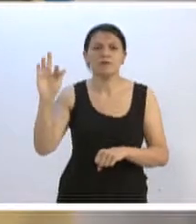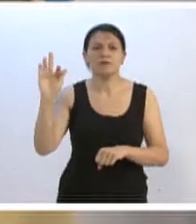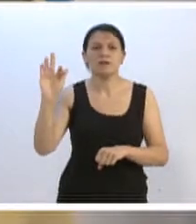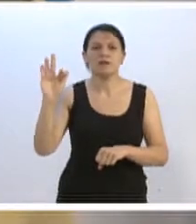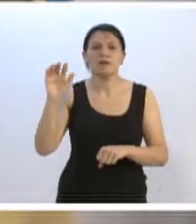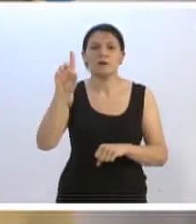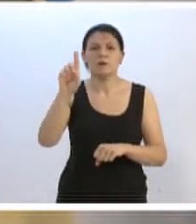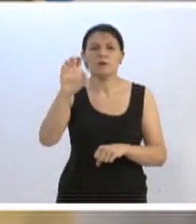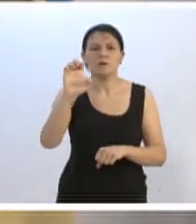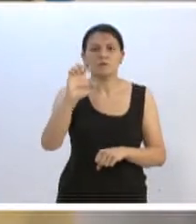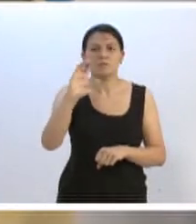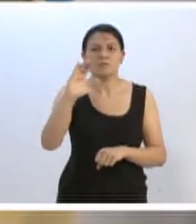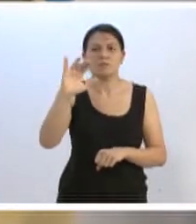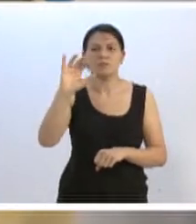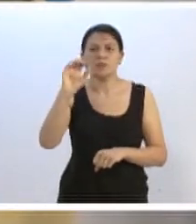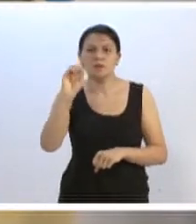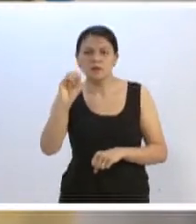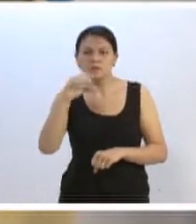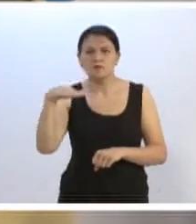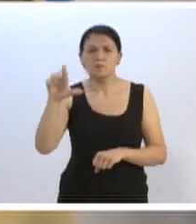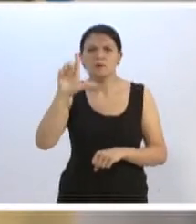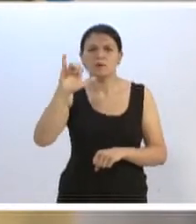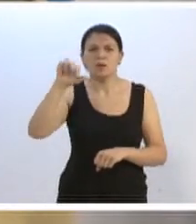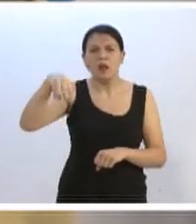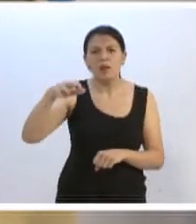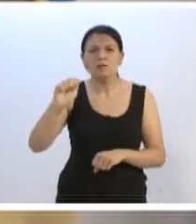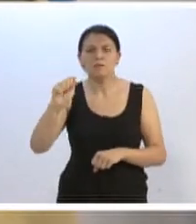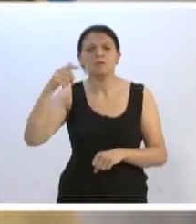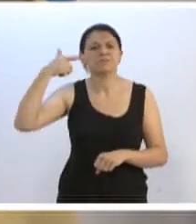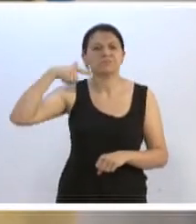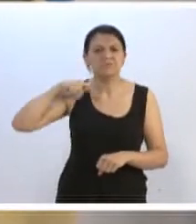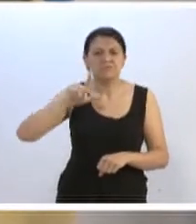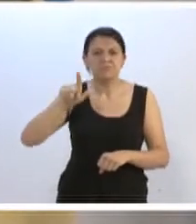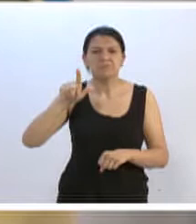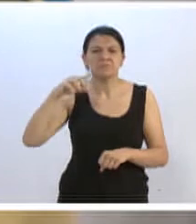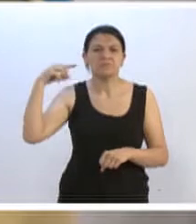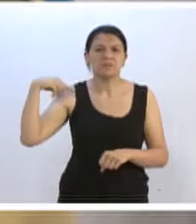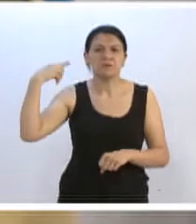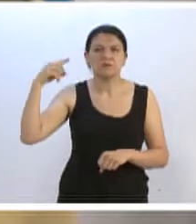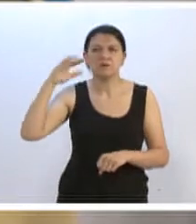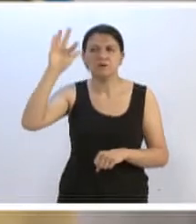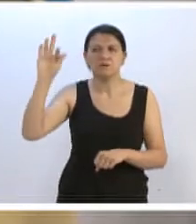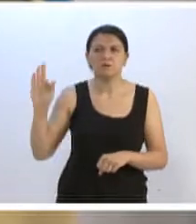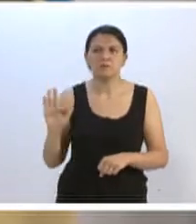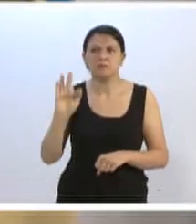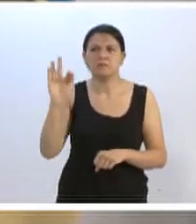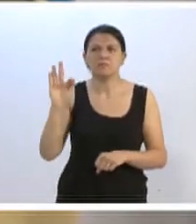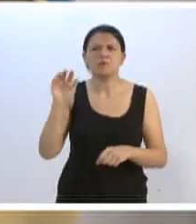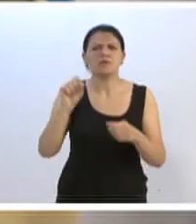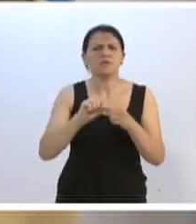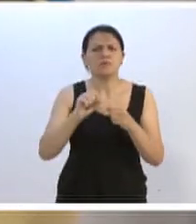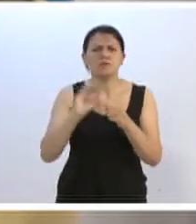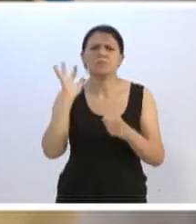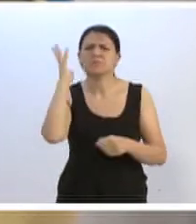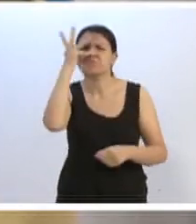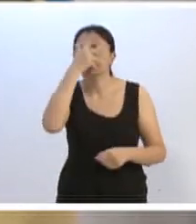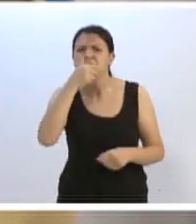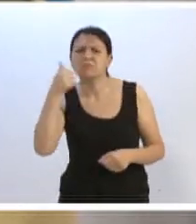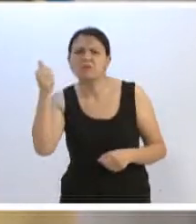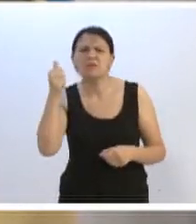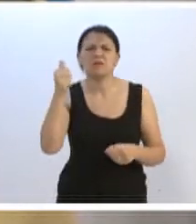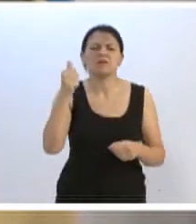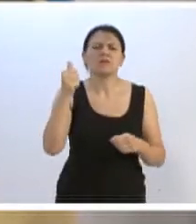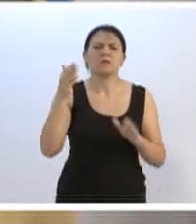nome à disposição de uma candidatura a governador, podendo ter sido reeleito deputado federal. Fez uma linda campanha, propositiva, com muitas